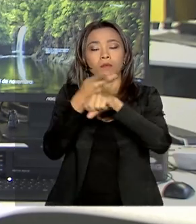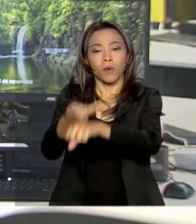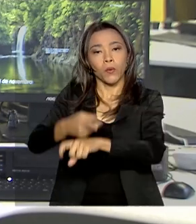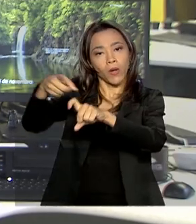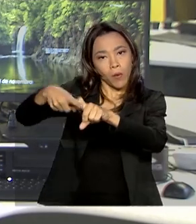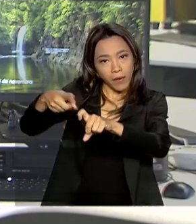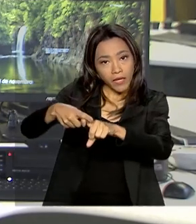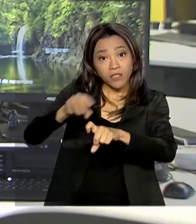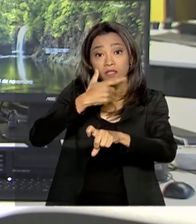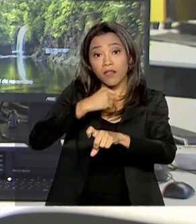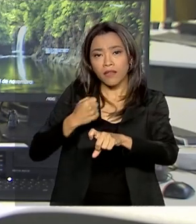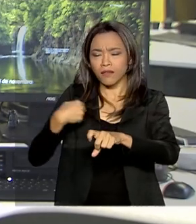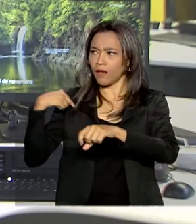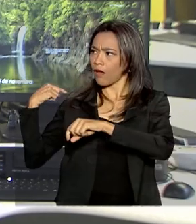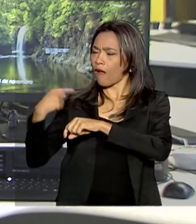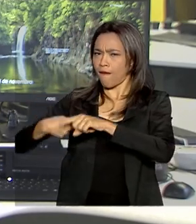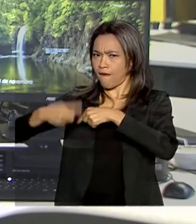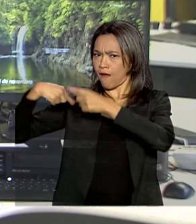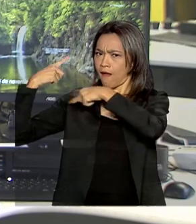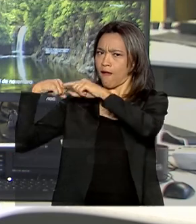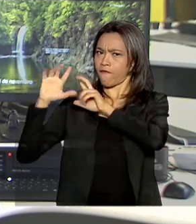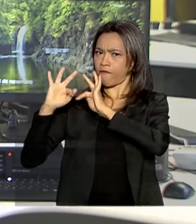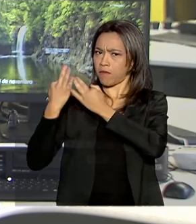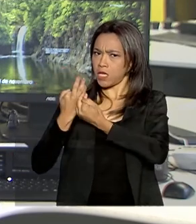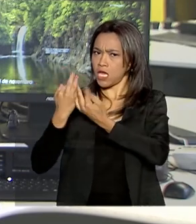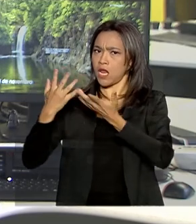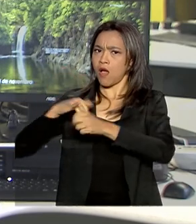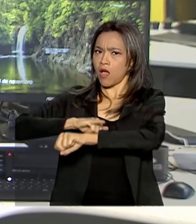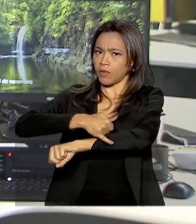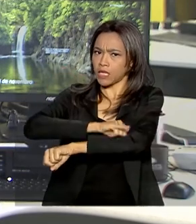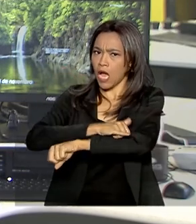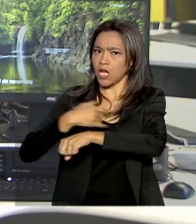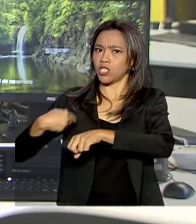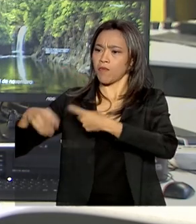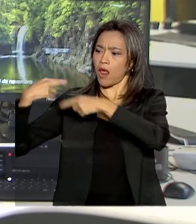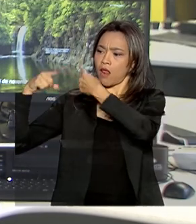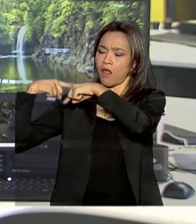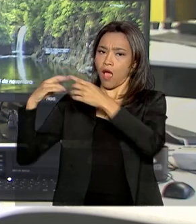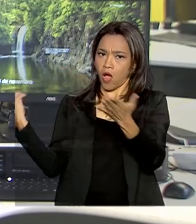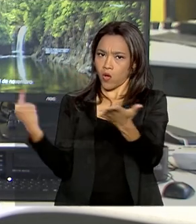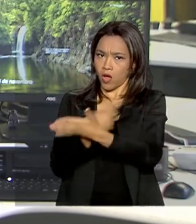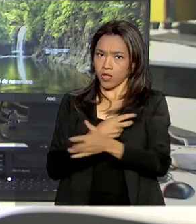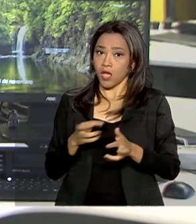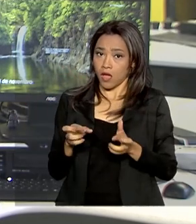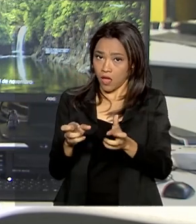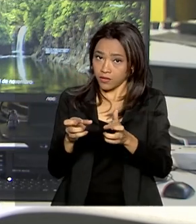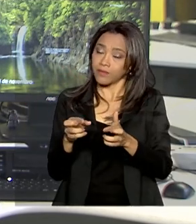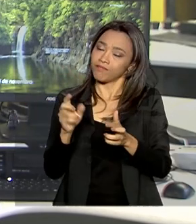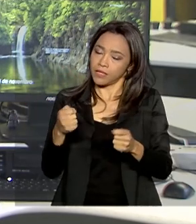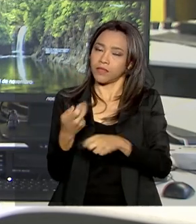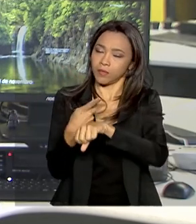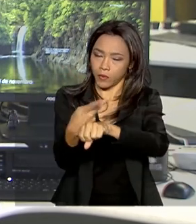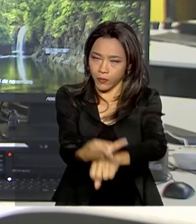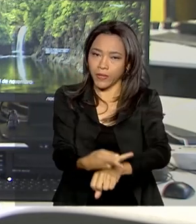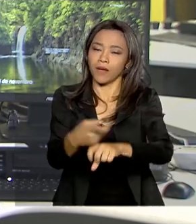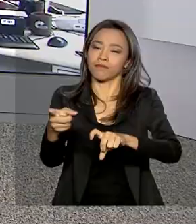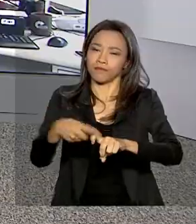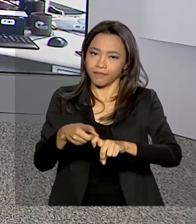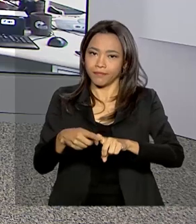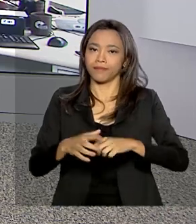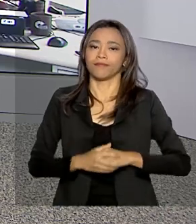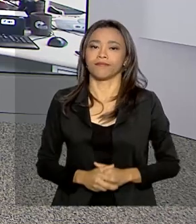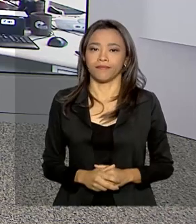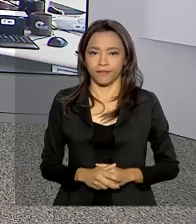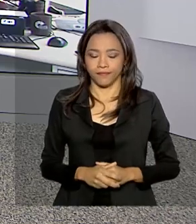quem tem histórico de câncer na família, sobrepeso ou obesidade, deve procurar um médico antes dessa idade. Voltamos com você, Renata.